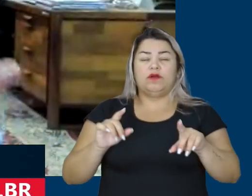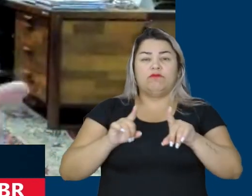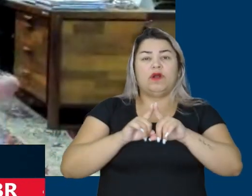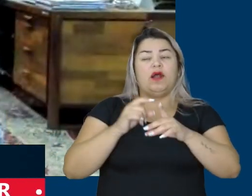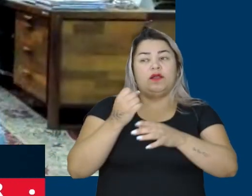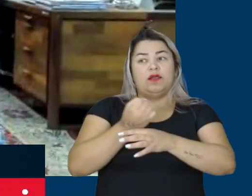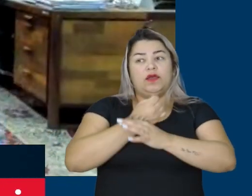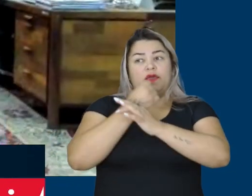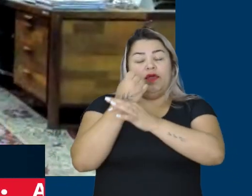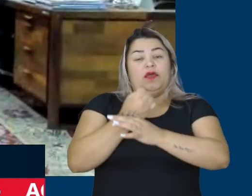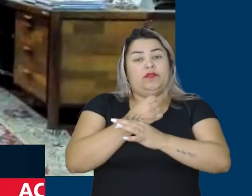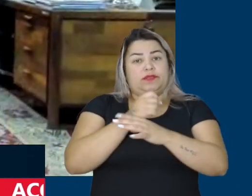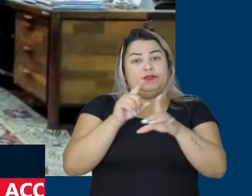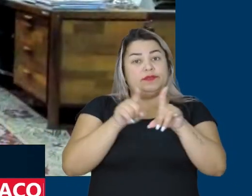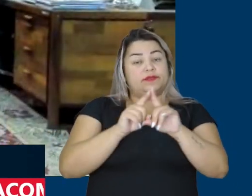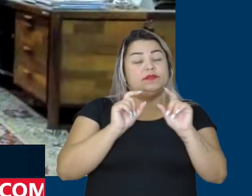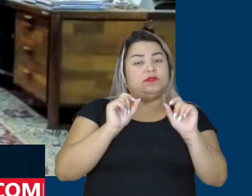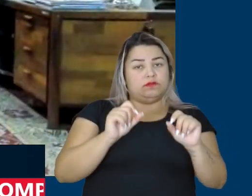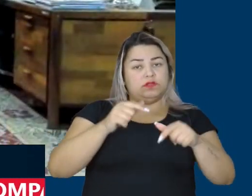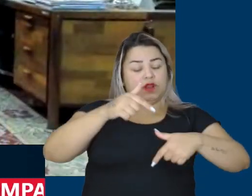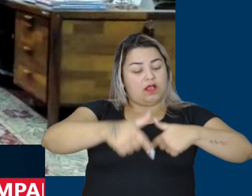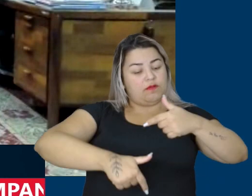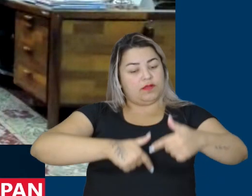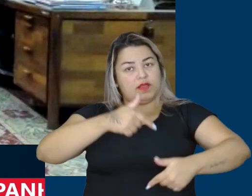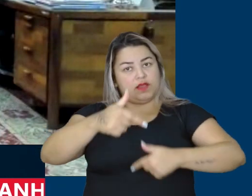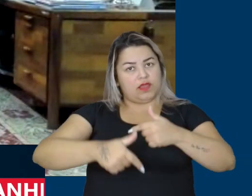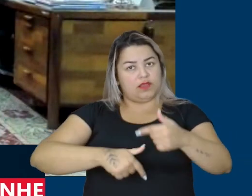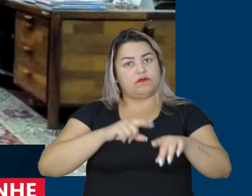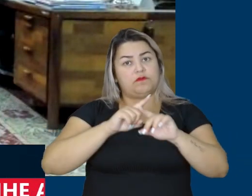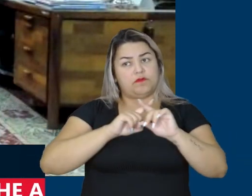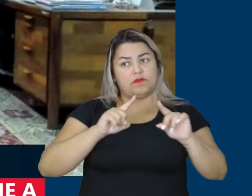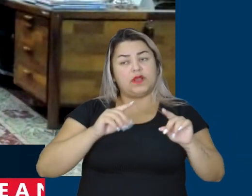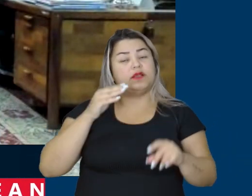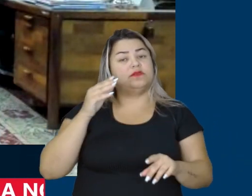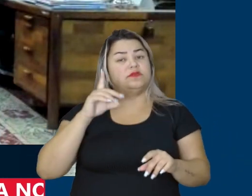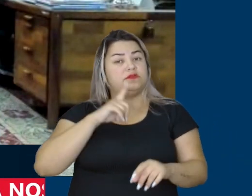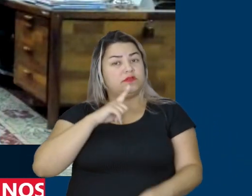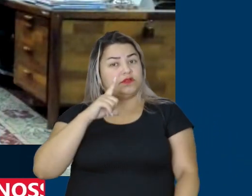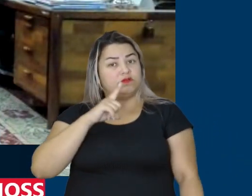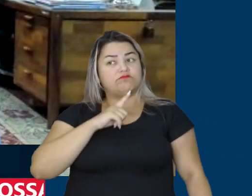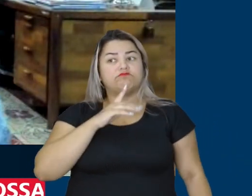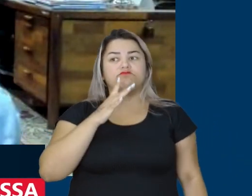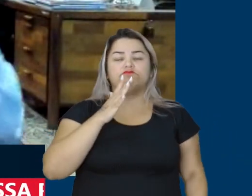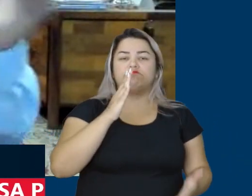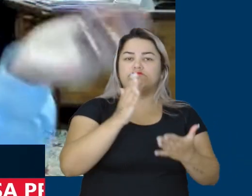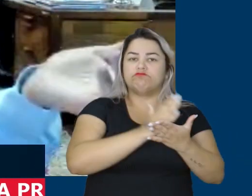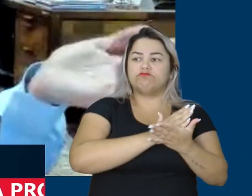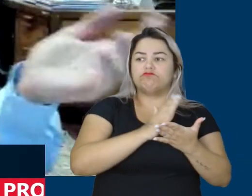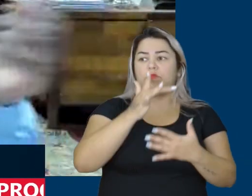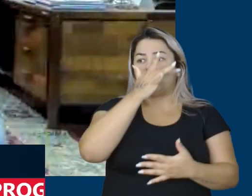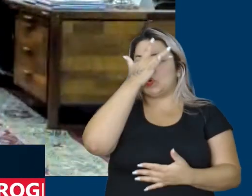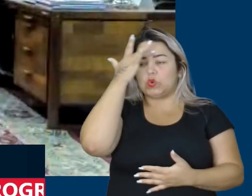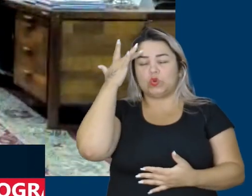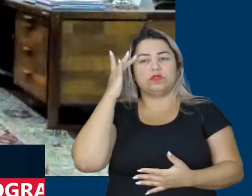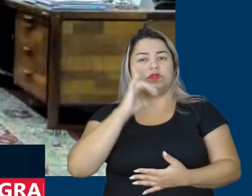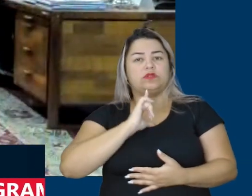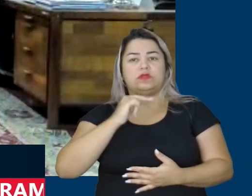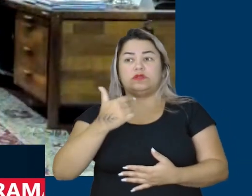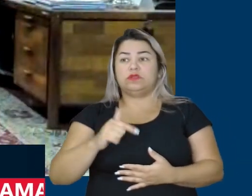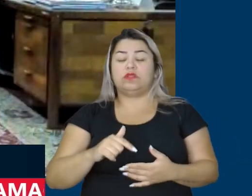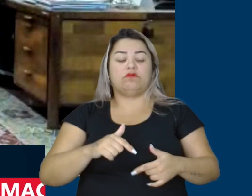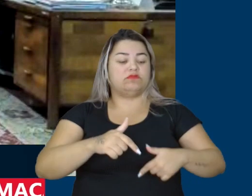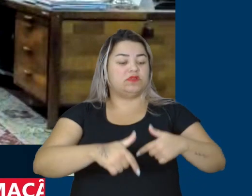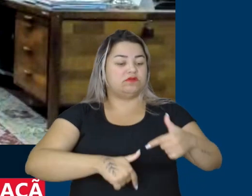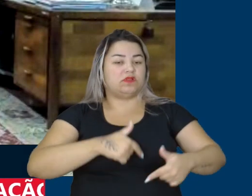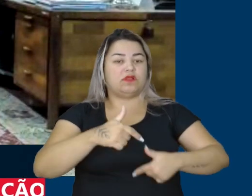segurança no mercado formal de trabalho, mas entendo alguém da família que estava desempregado, foi empregado,